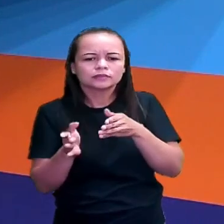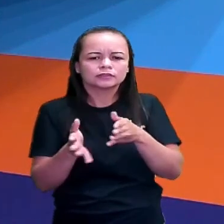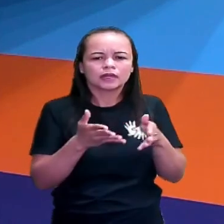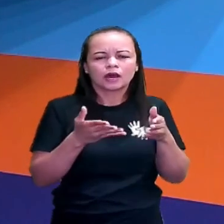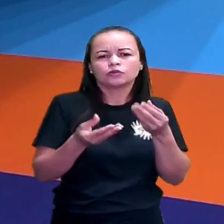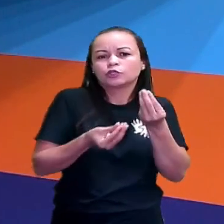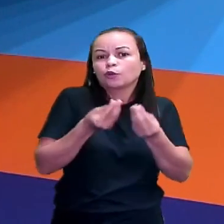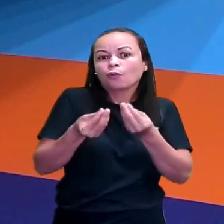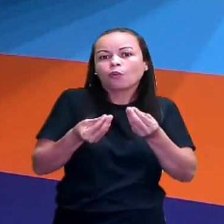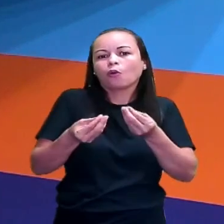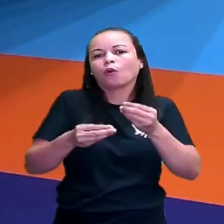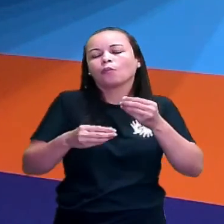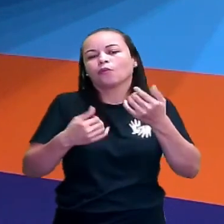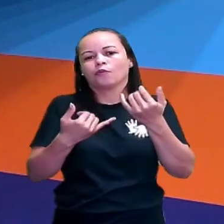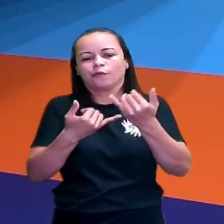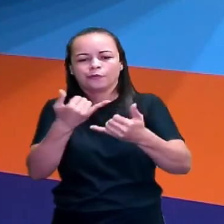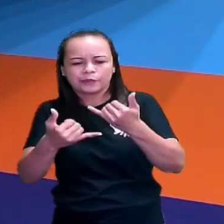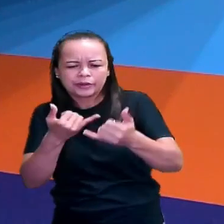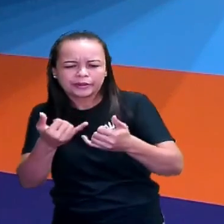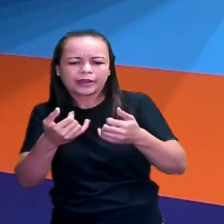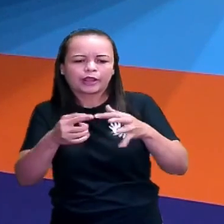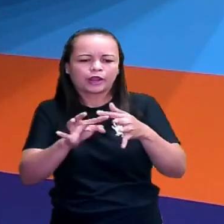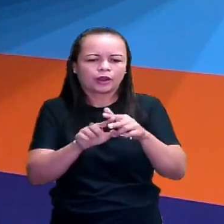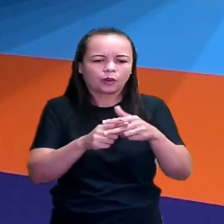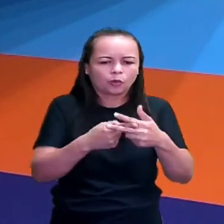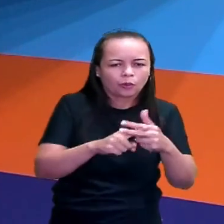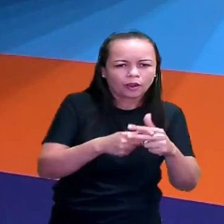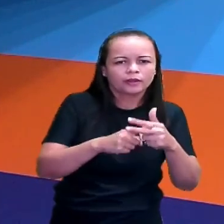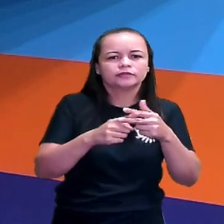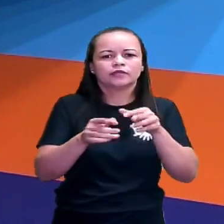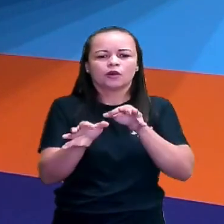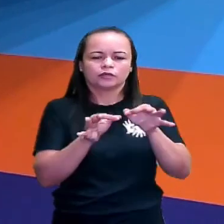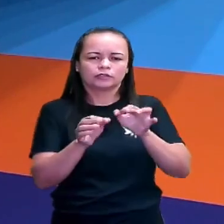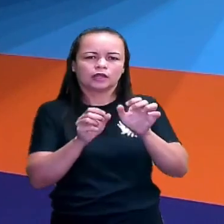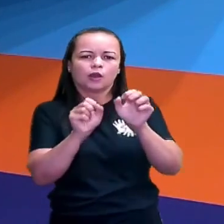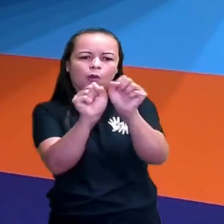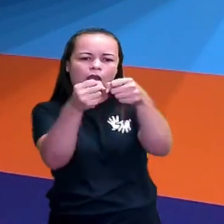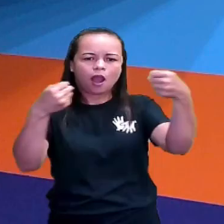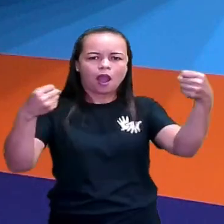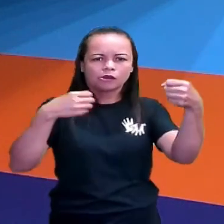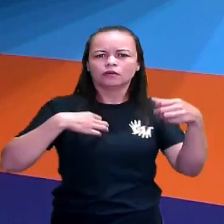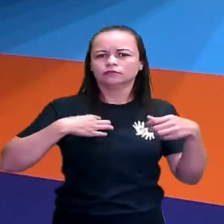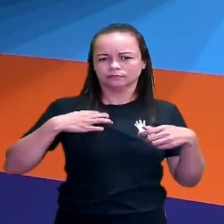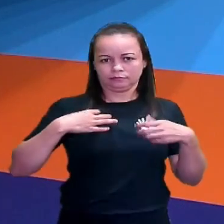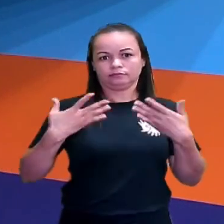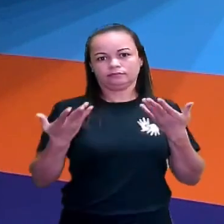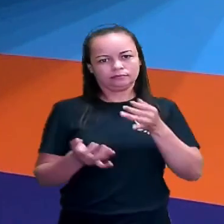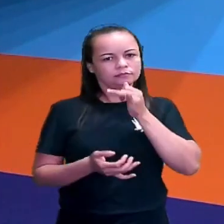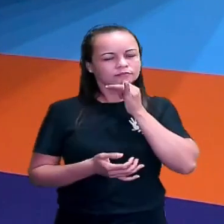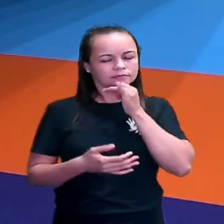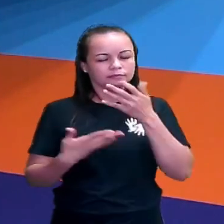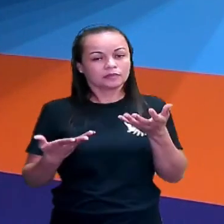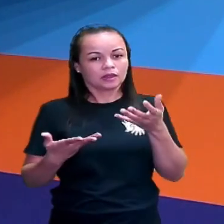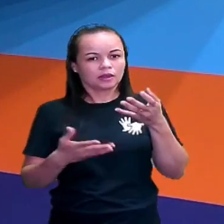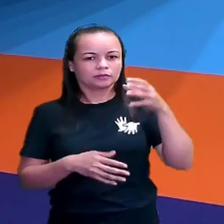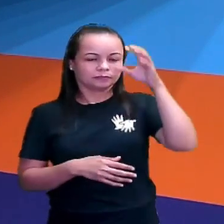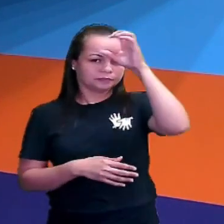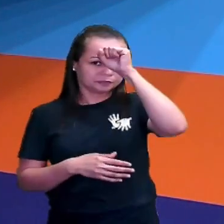gente montar um brinquedo, montar um guarda-roupa, por exemplo. Que a gente pode ler para aprender a ler.